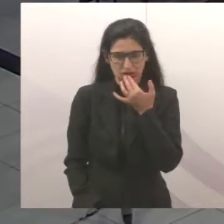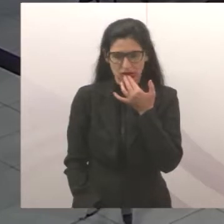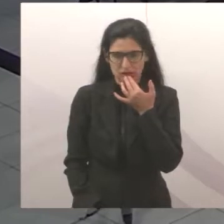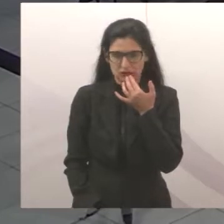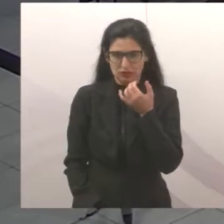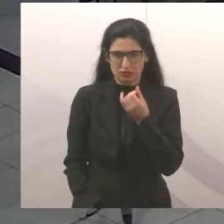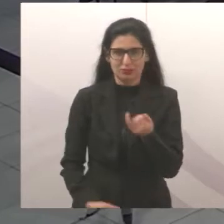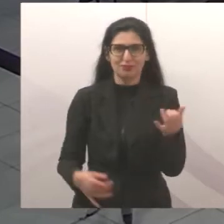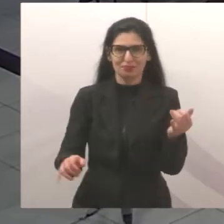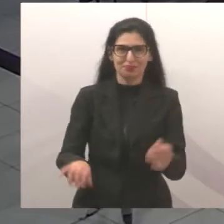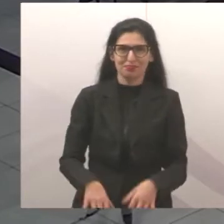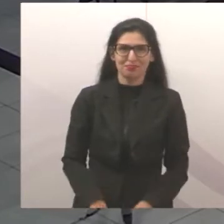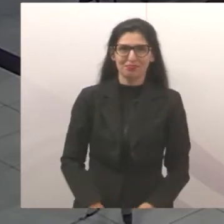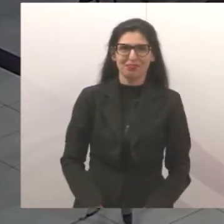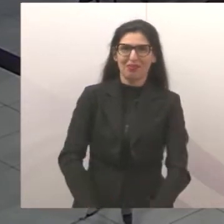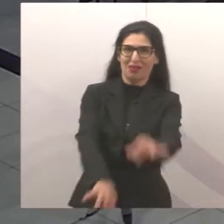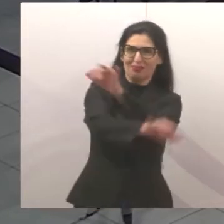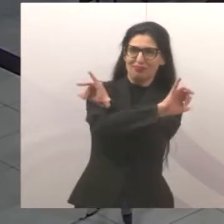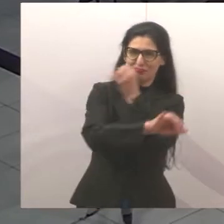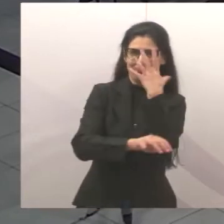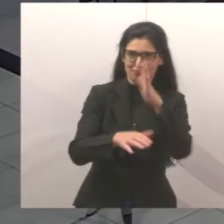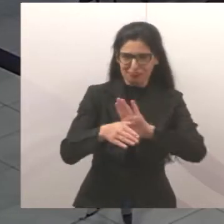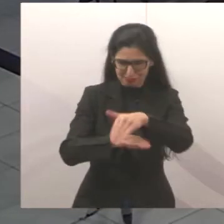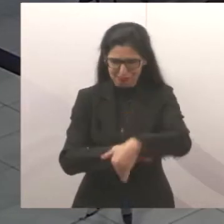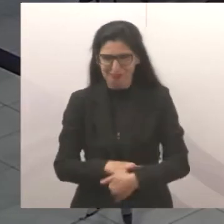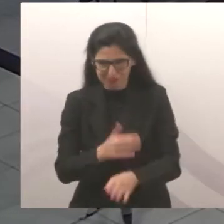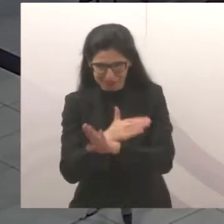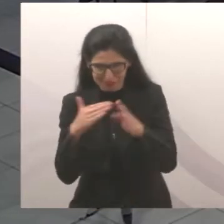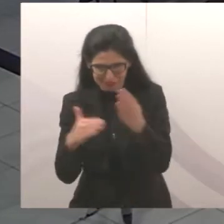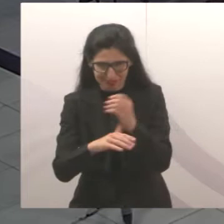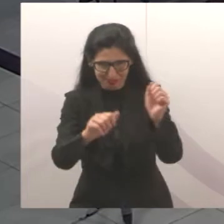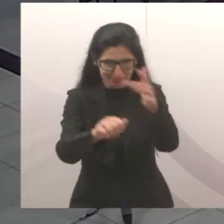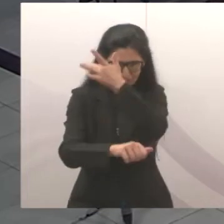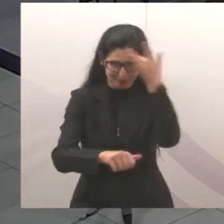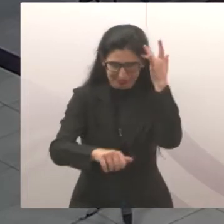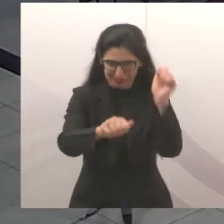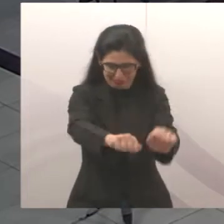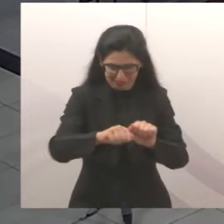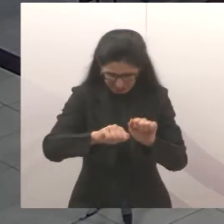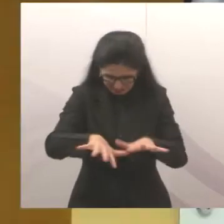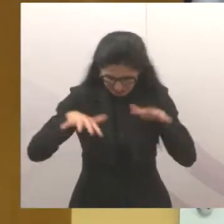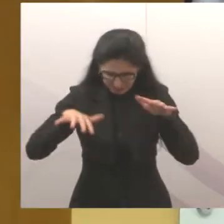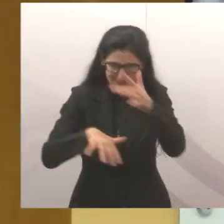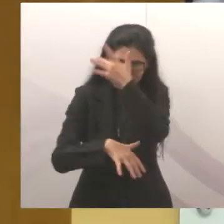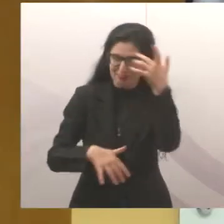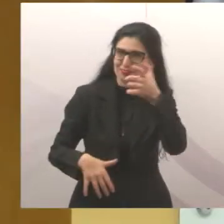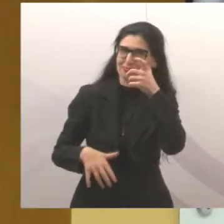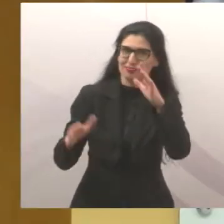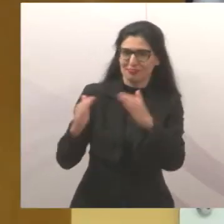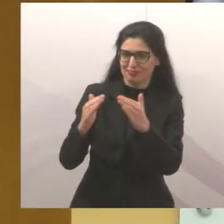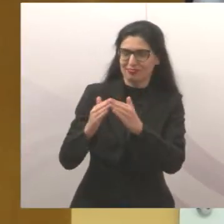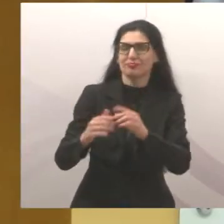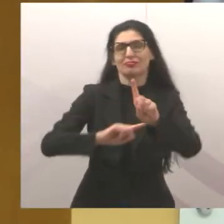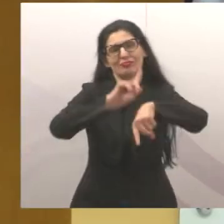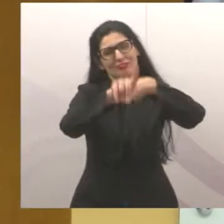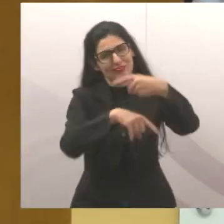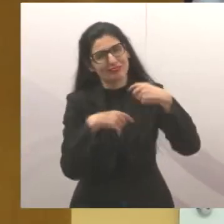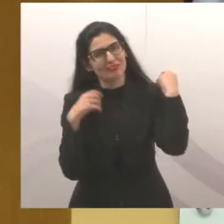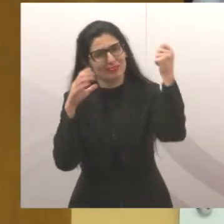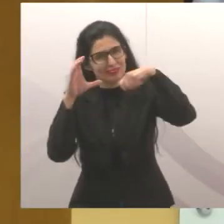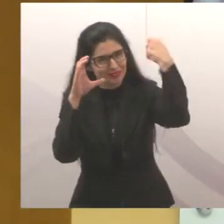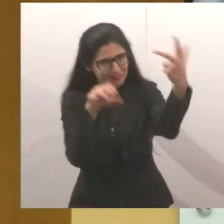Quer dizer uma boa noite a todos que estão aqui na galeria, também o povo que está assistindo em casa e vai assistir depois também